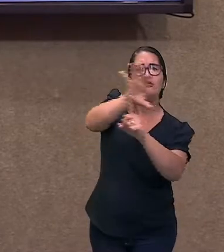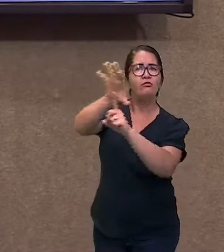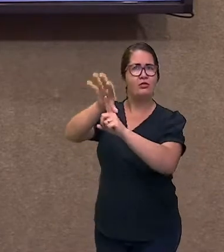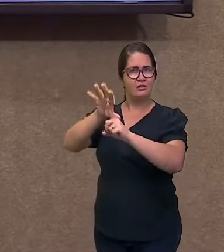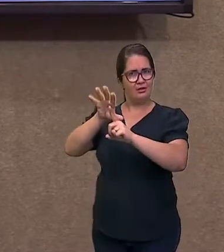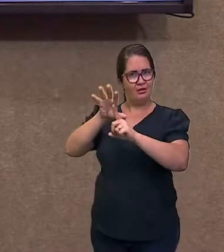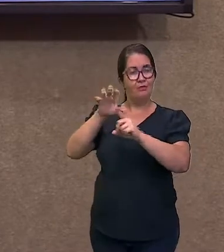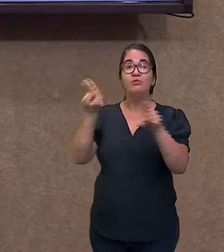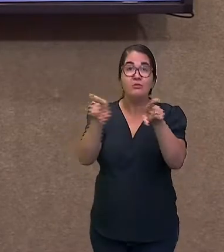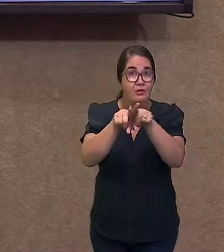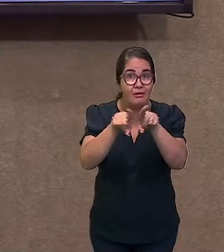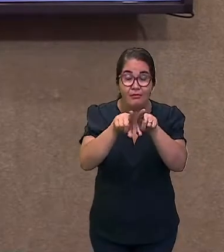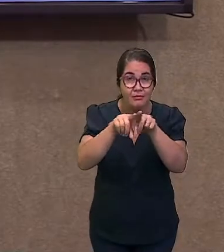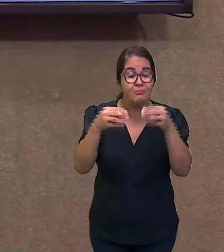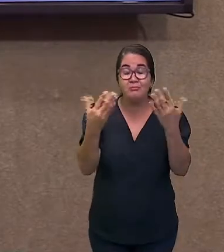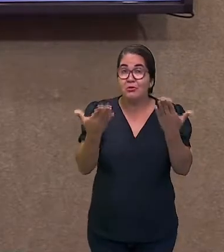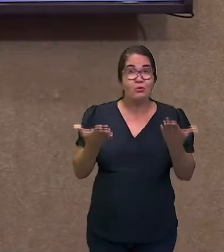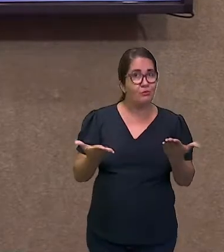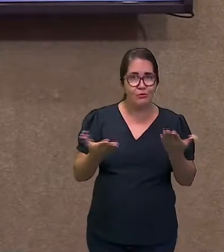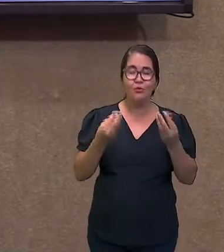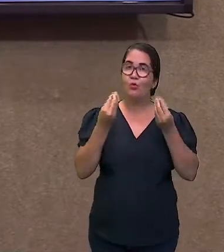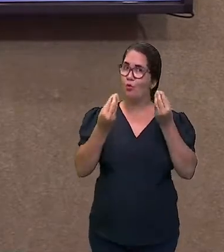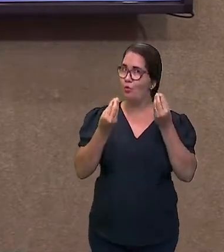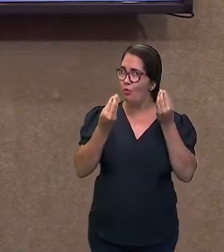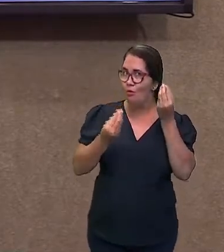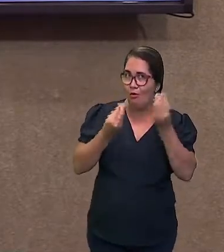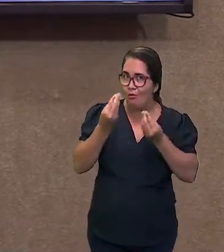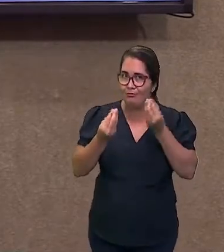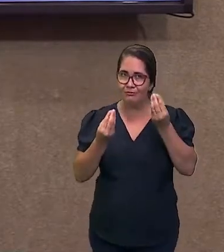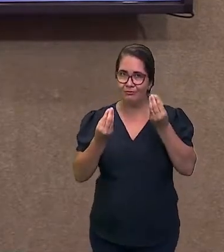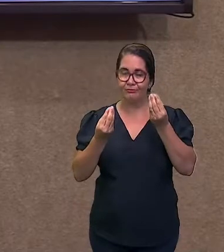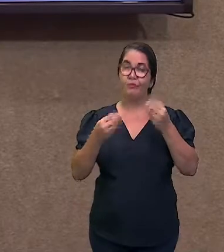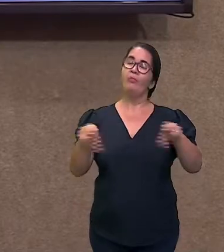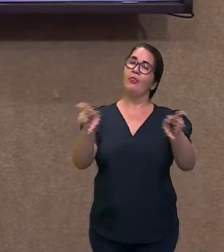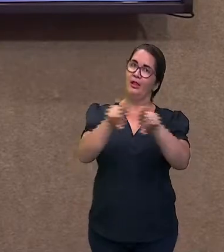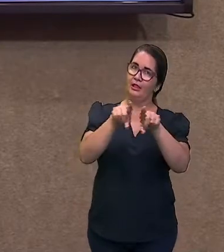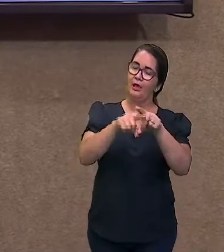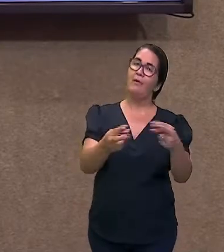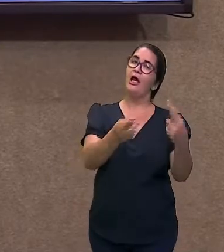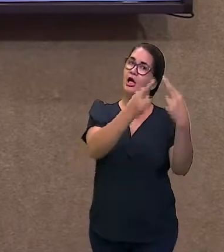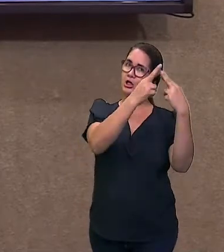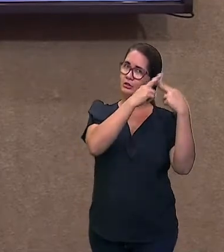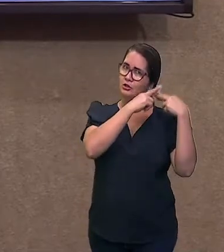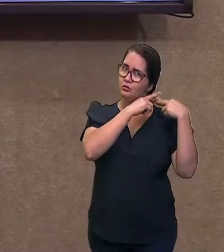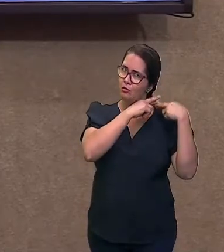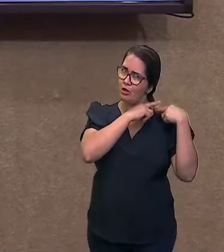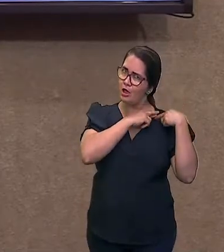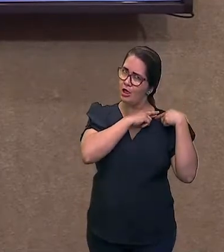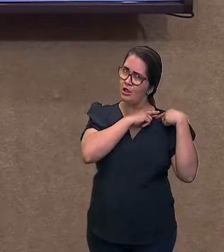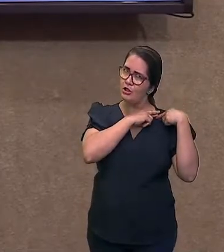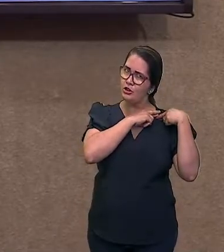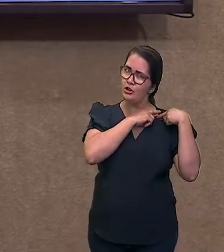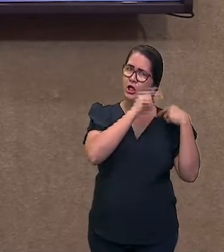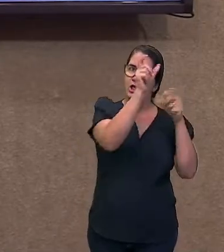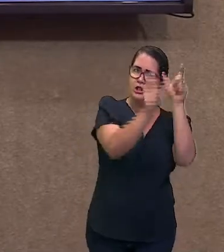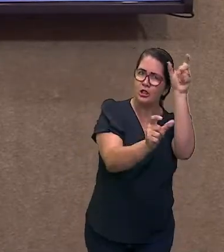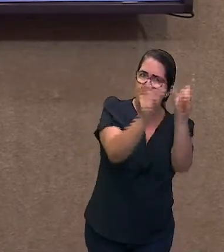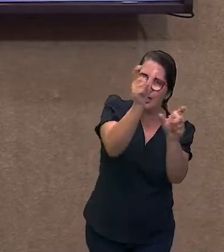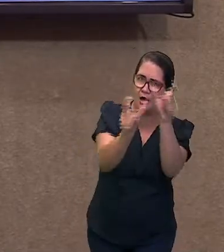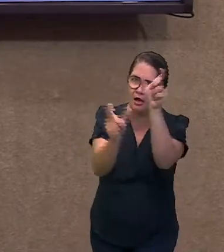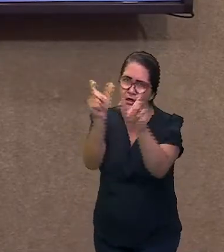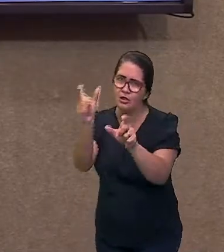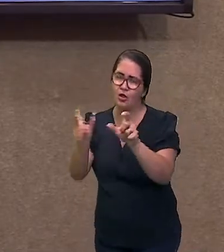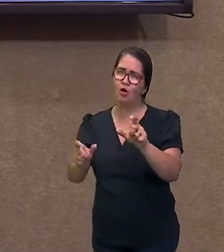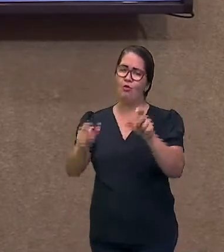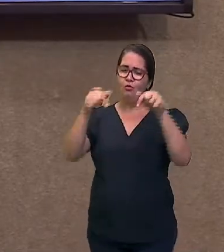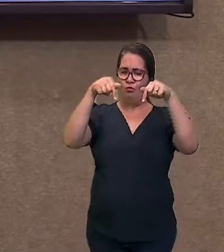onde ele está inserido? Qual a responsabilidade de cada um de nós com